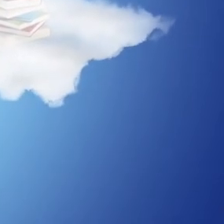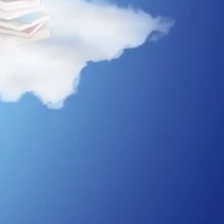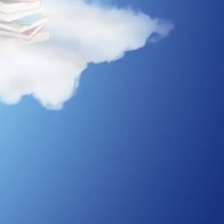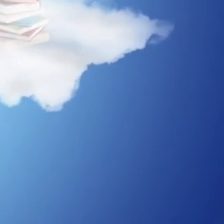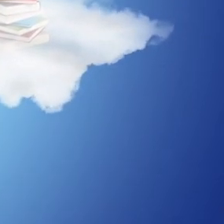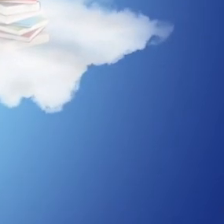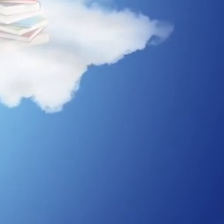Tchau. Tchau. A